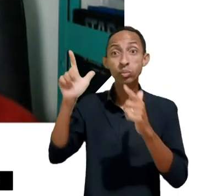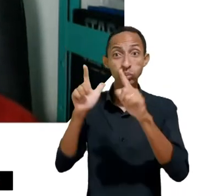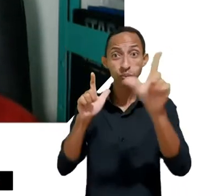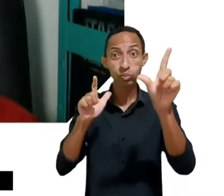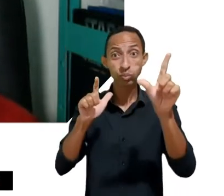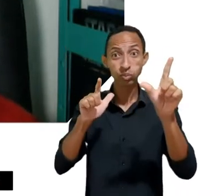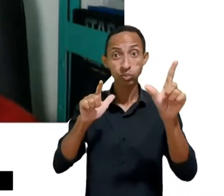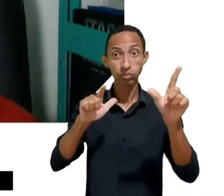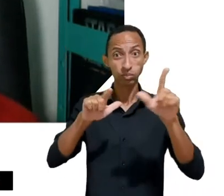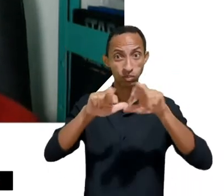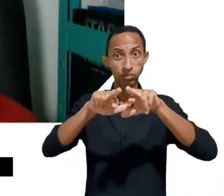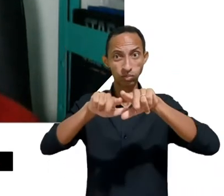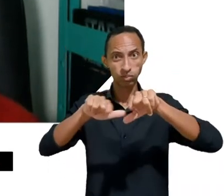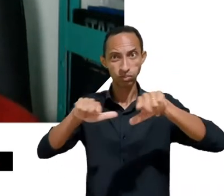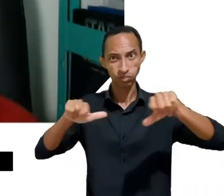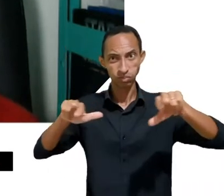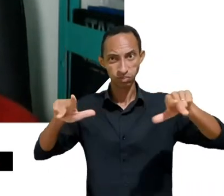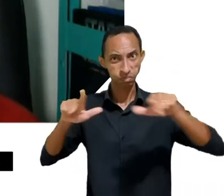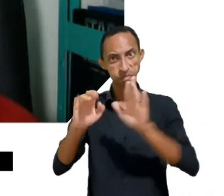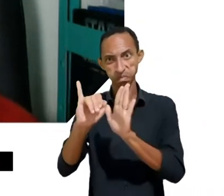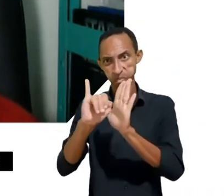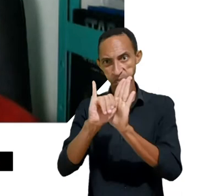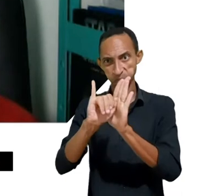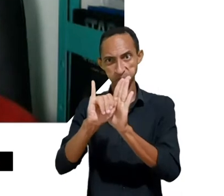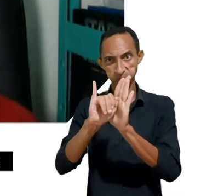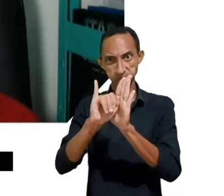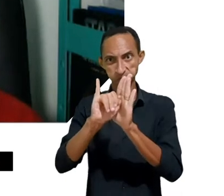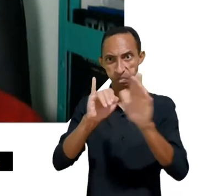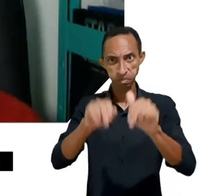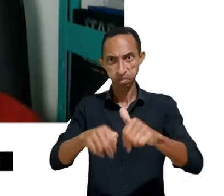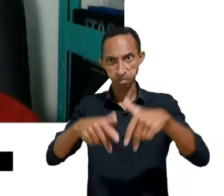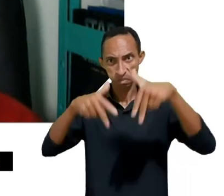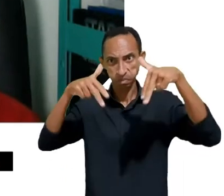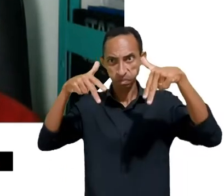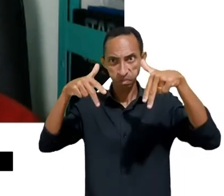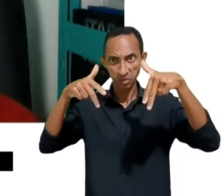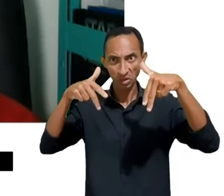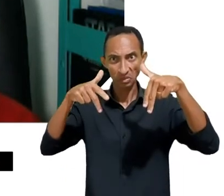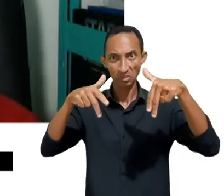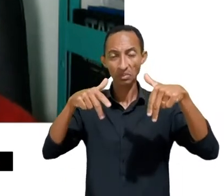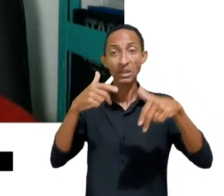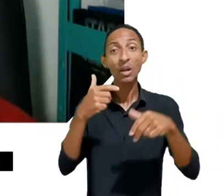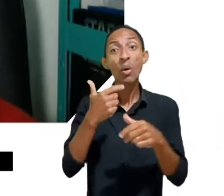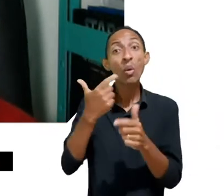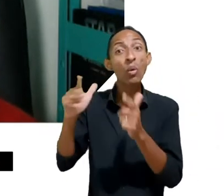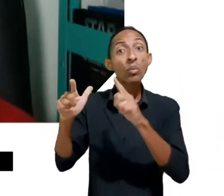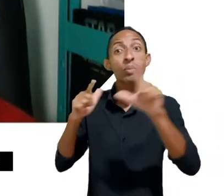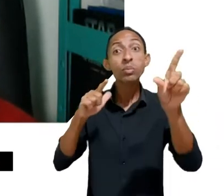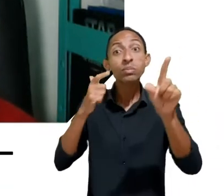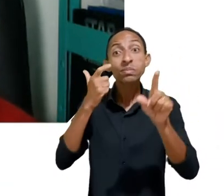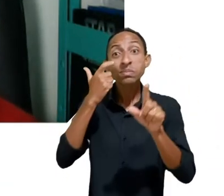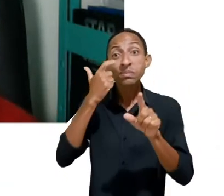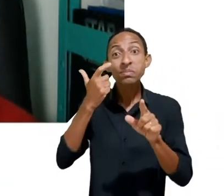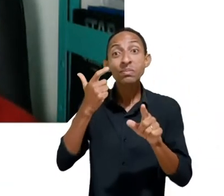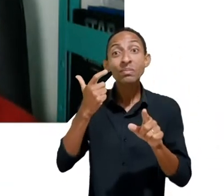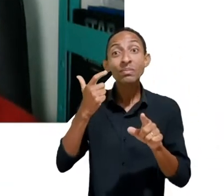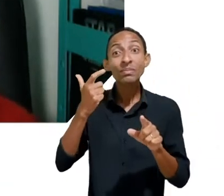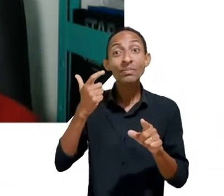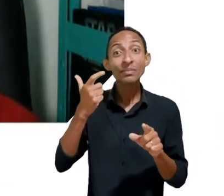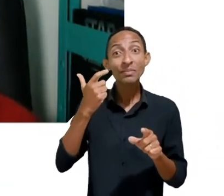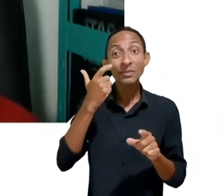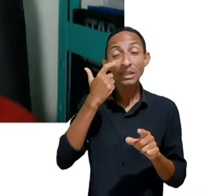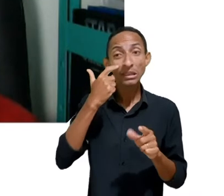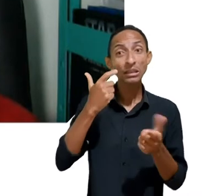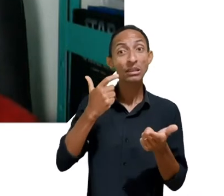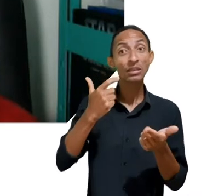identidades de gênero, especialmente não binárias, vão encontrar, inclusive, mais sujeição ao controle,